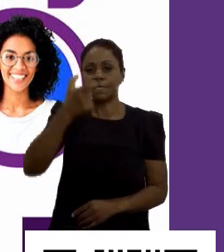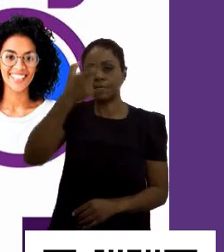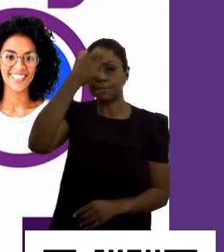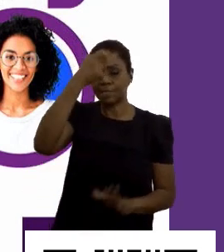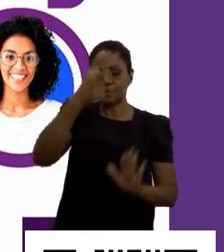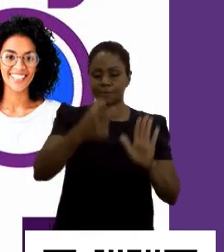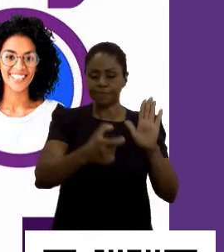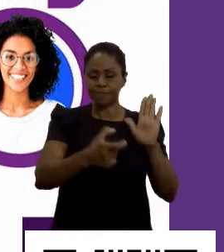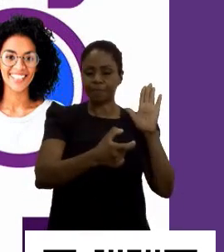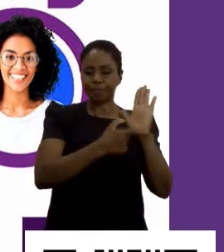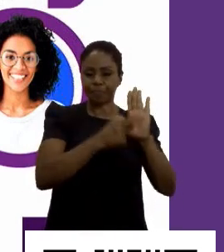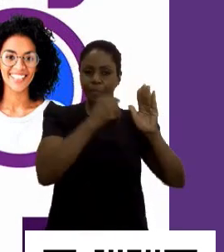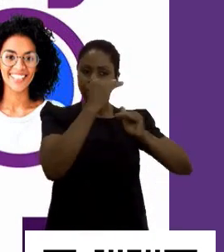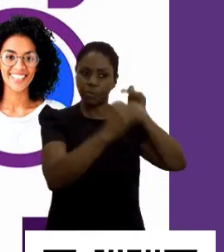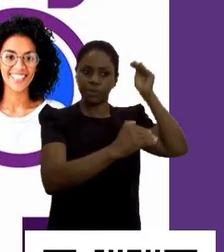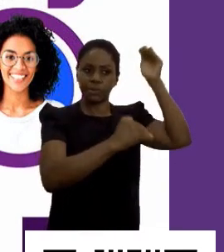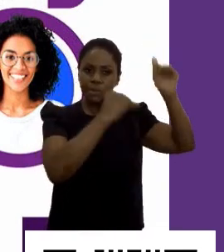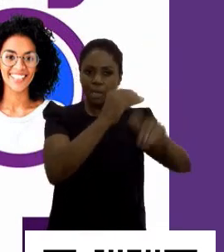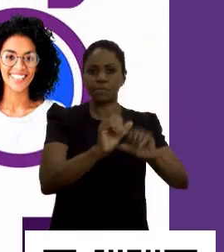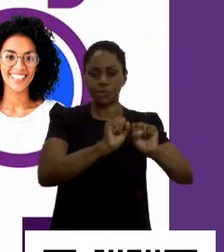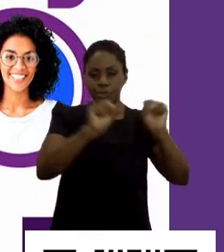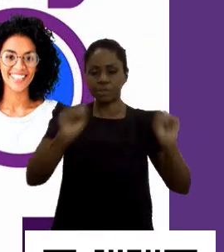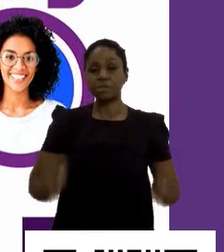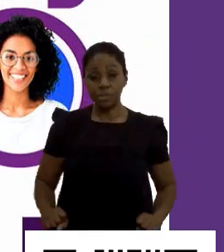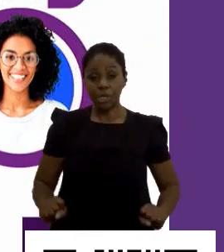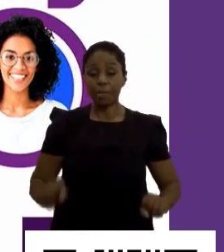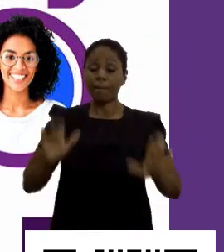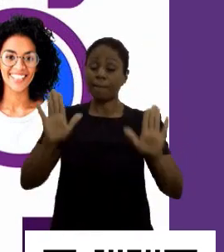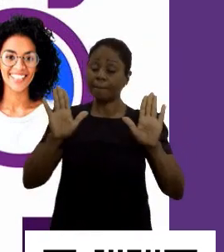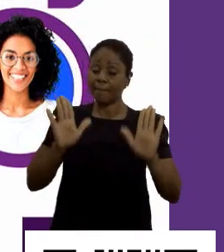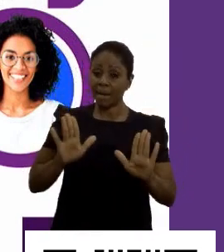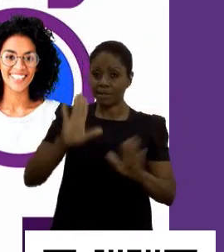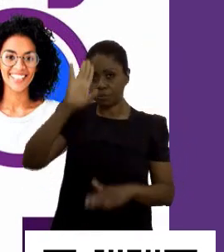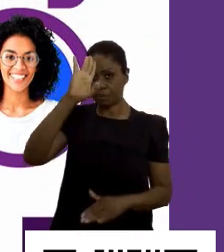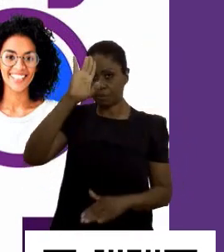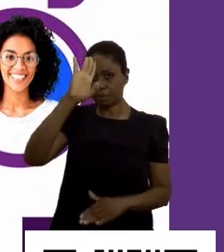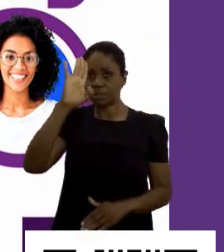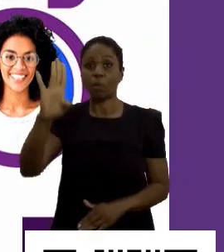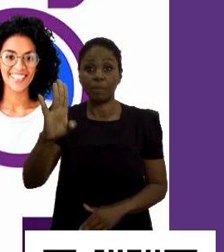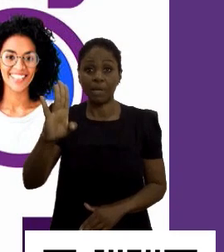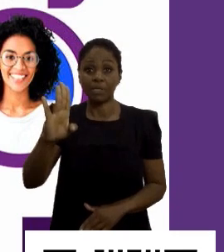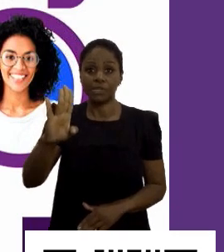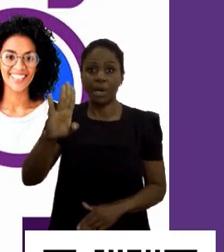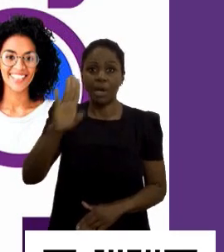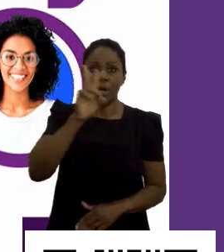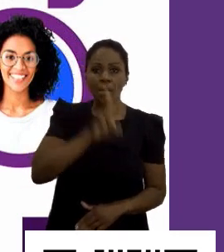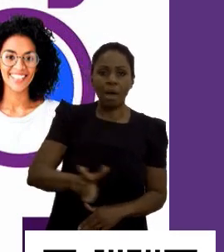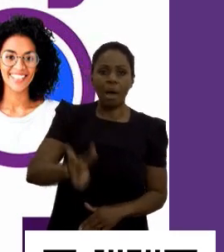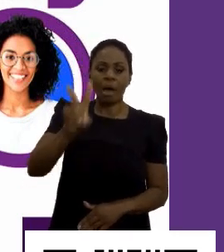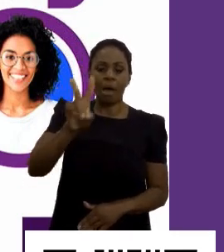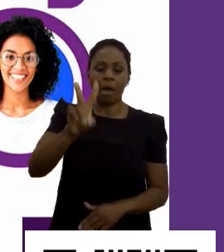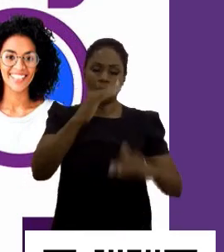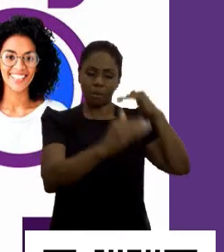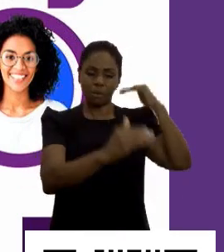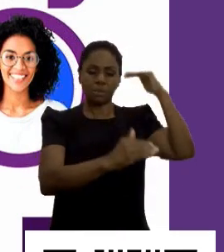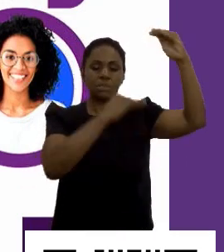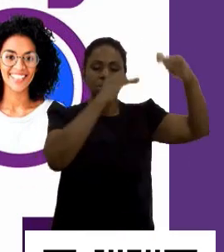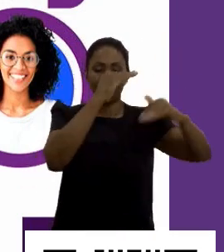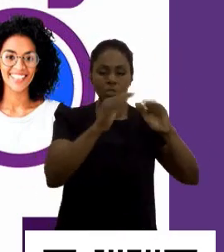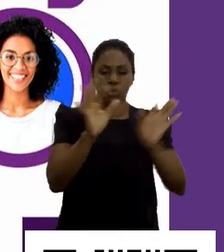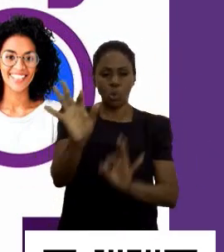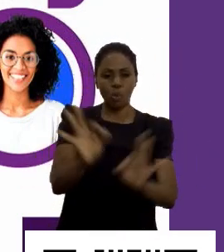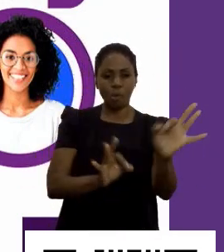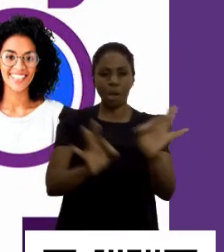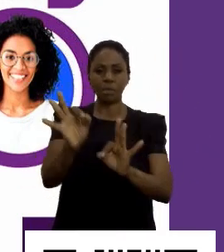de bons processos de desenvolvimento de sistemas, mas, principalmente, provendo o quê? Processos mais bem estruturados e que